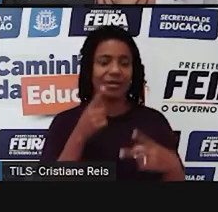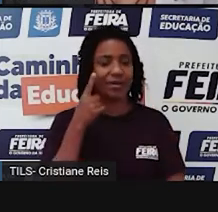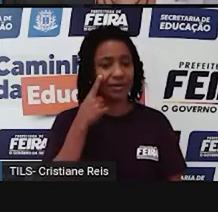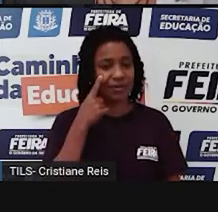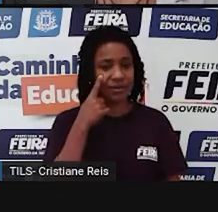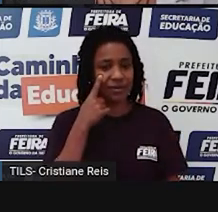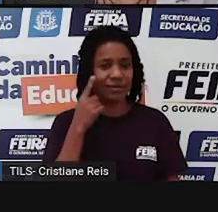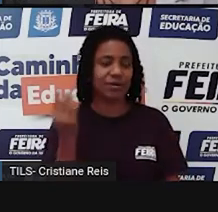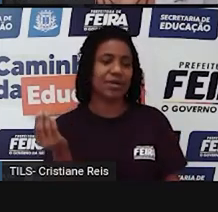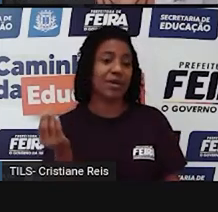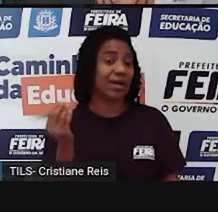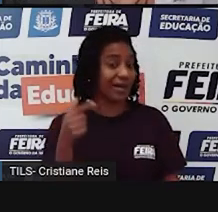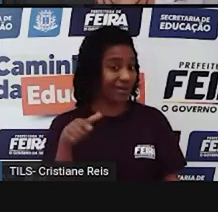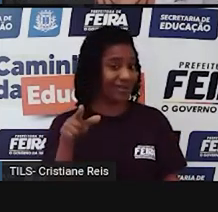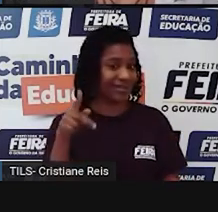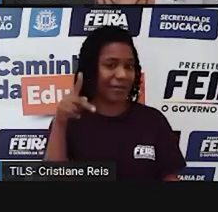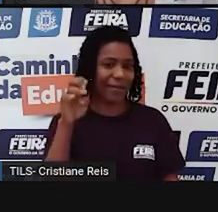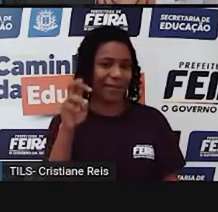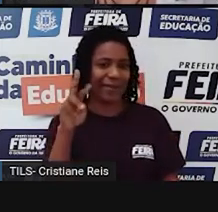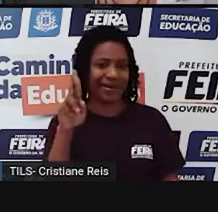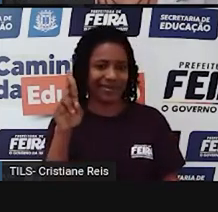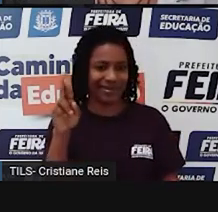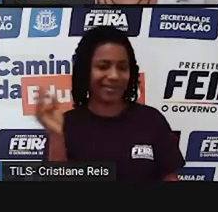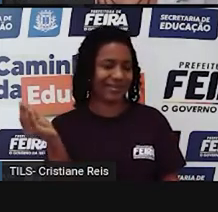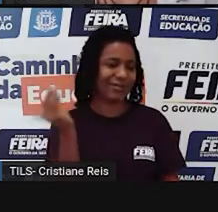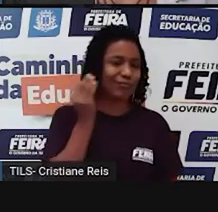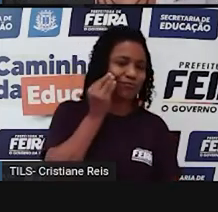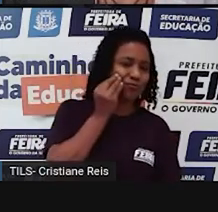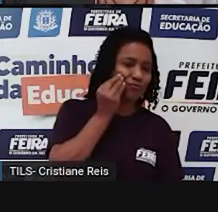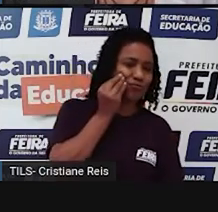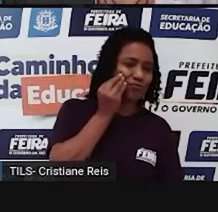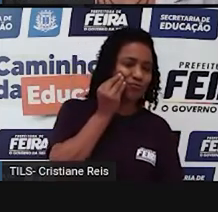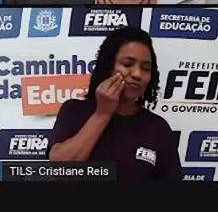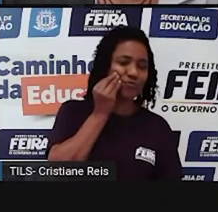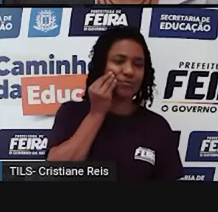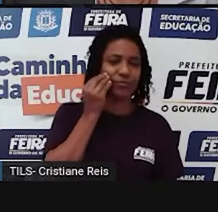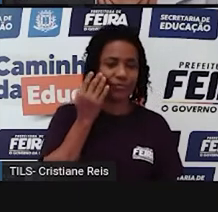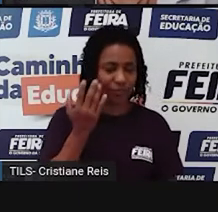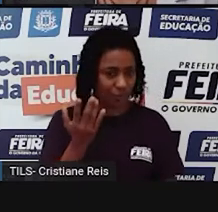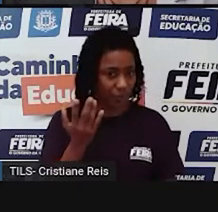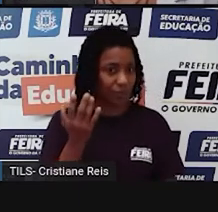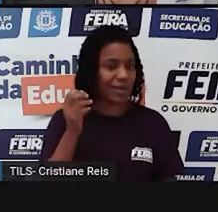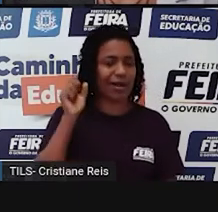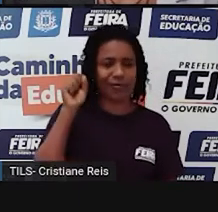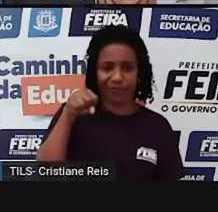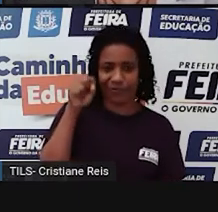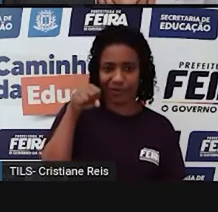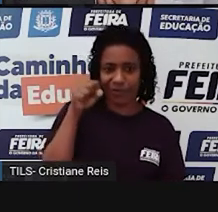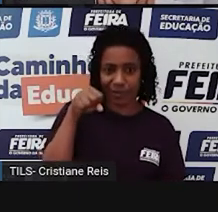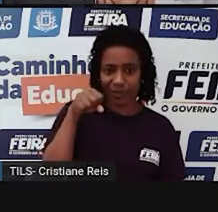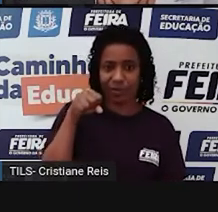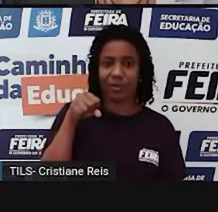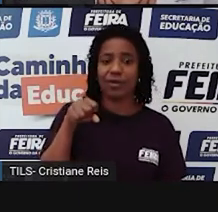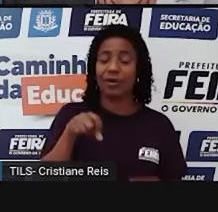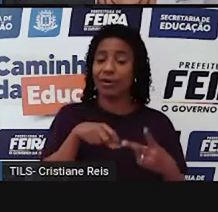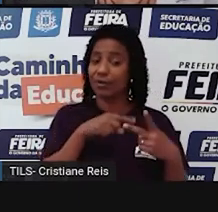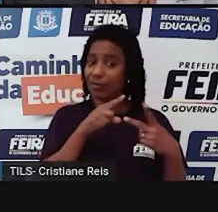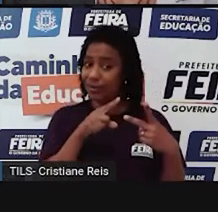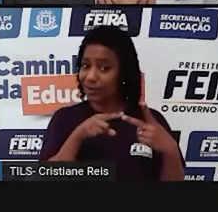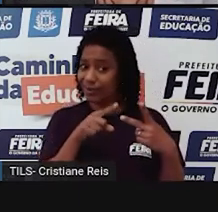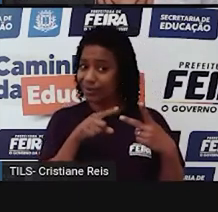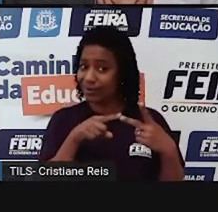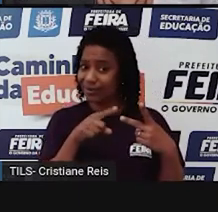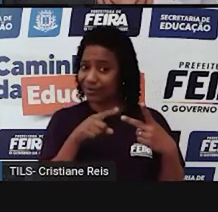kissed me. Peter beijou-me. Eu estou afirmando esta ação. Neste segundo